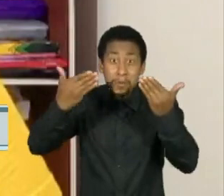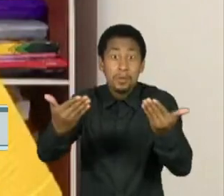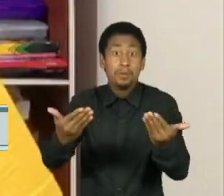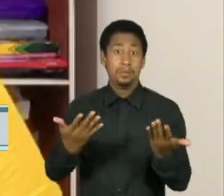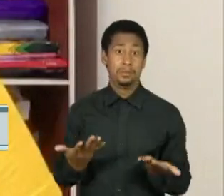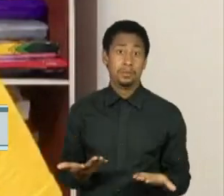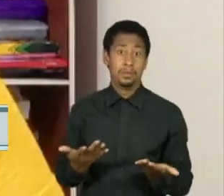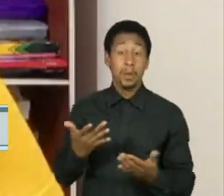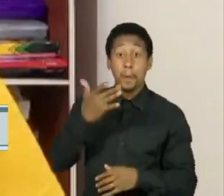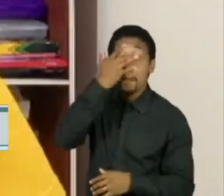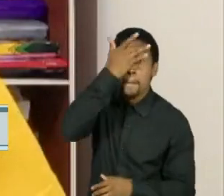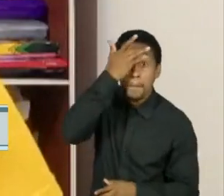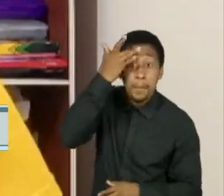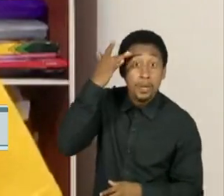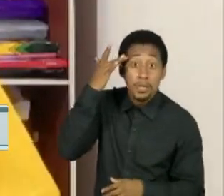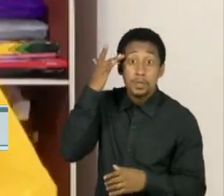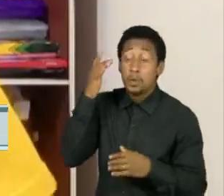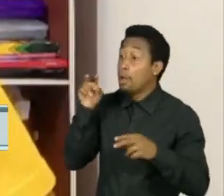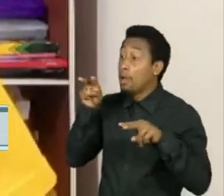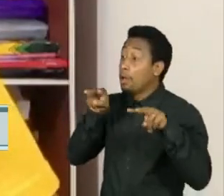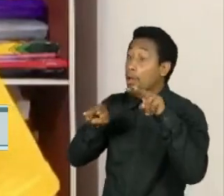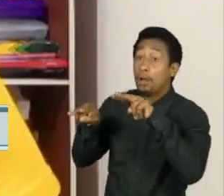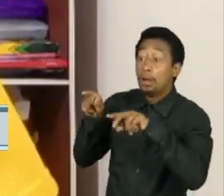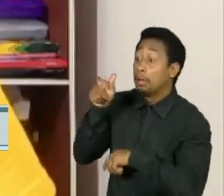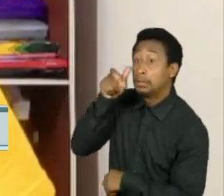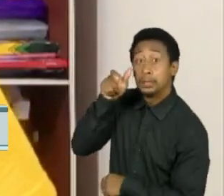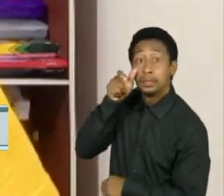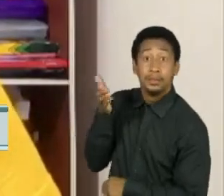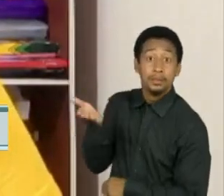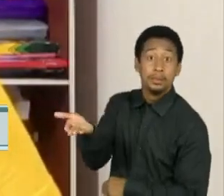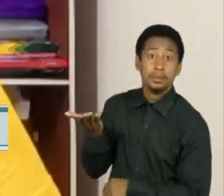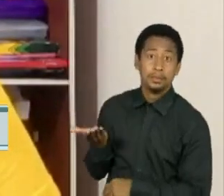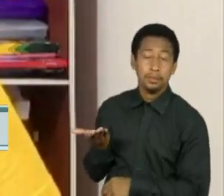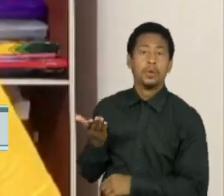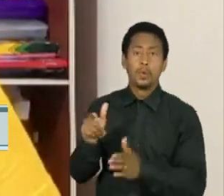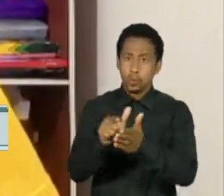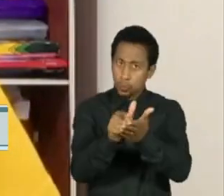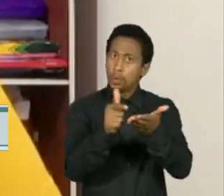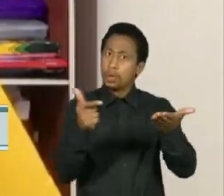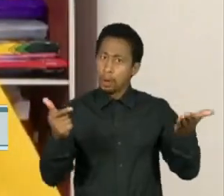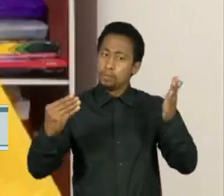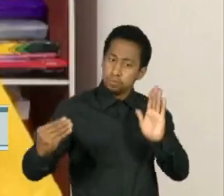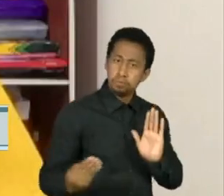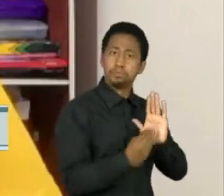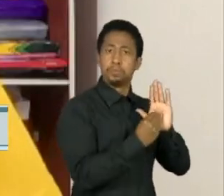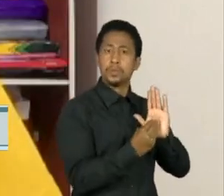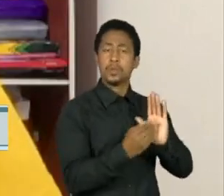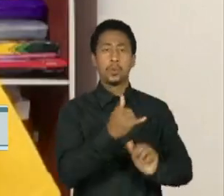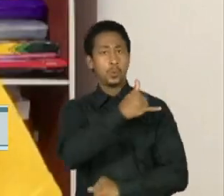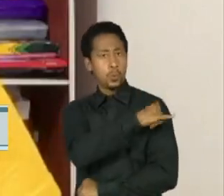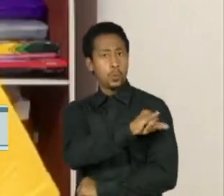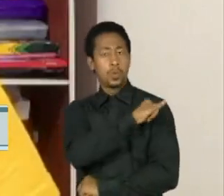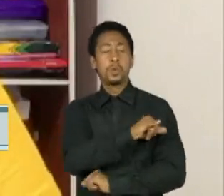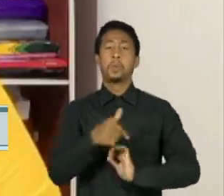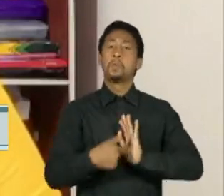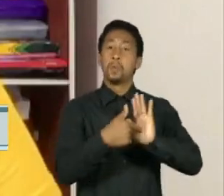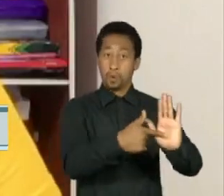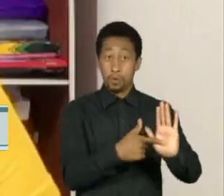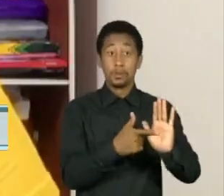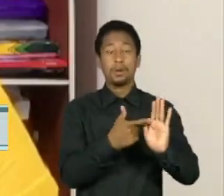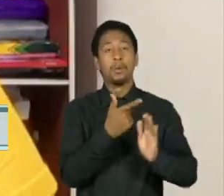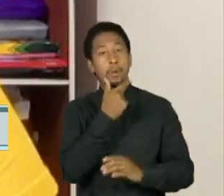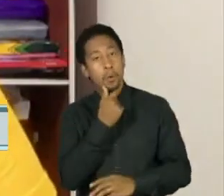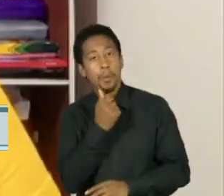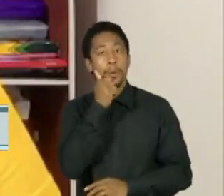assistindo, tinha gente assistindo. Uma notícia que saiu nos jornais aqui no Rio de Janeiro hoje, diz que um casal, uma